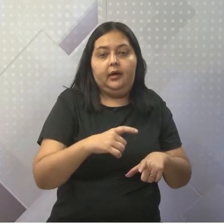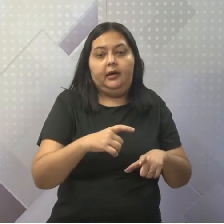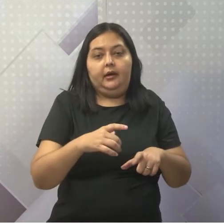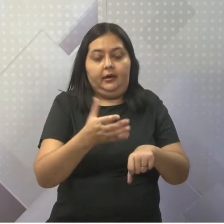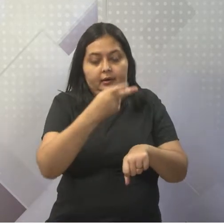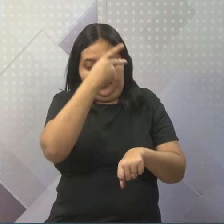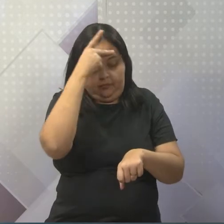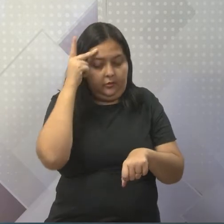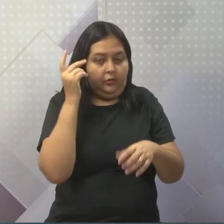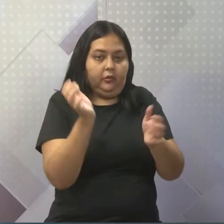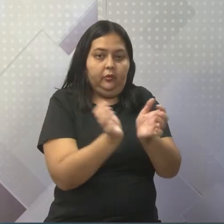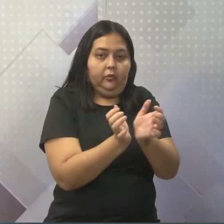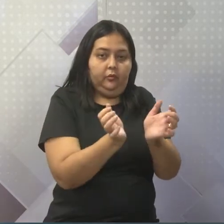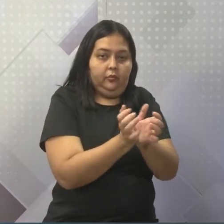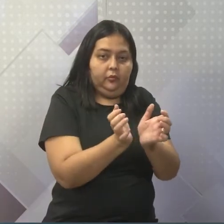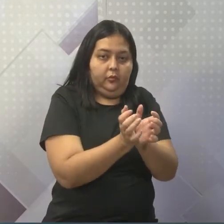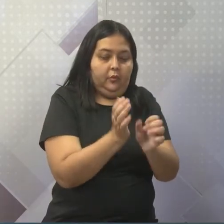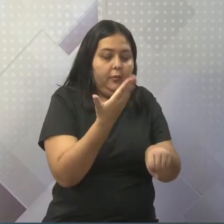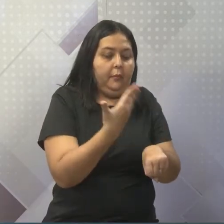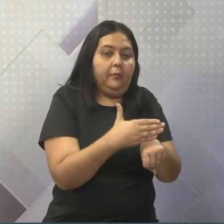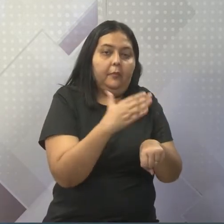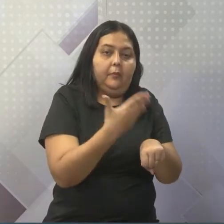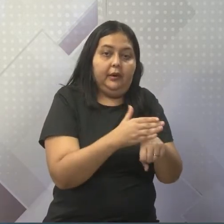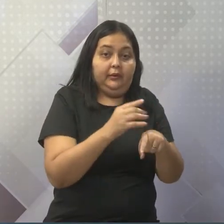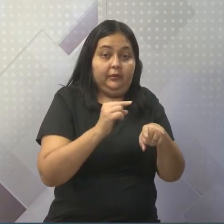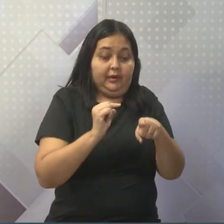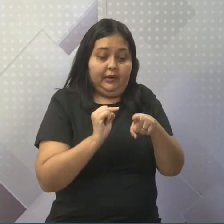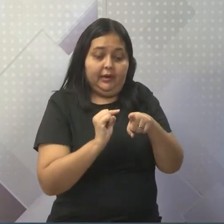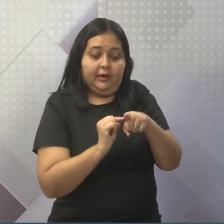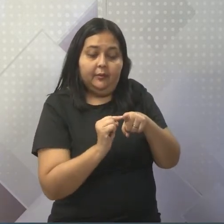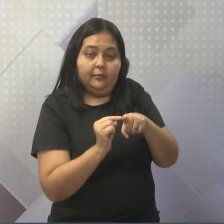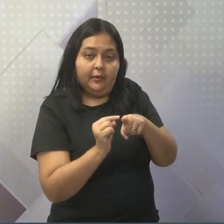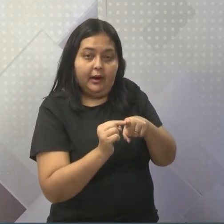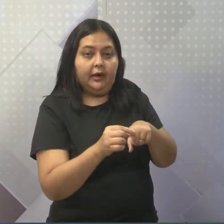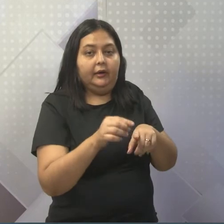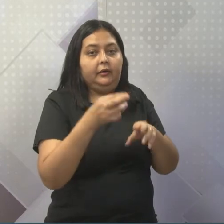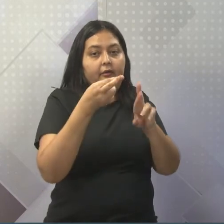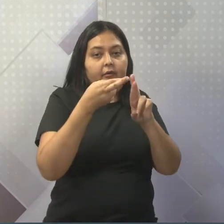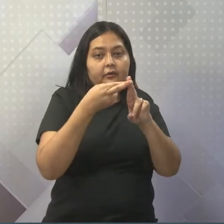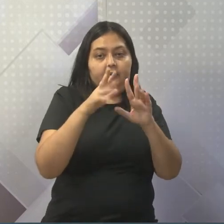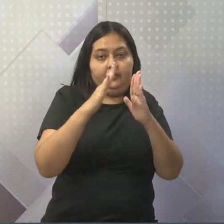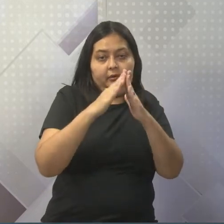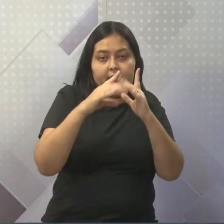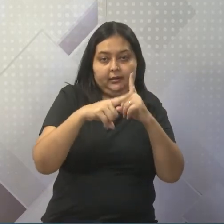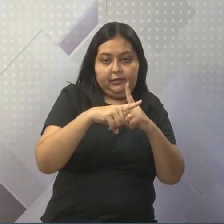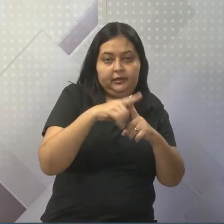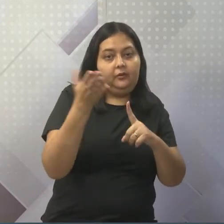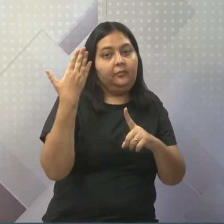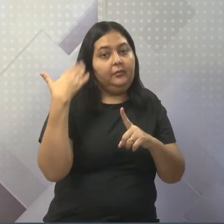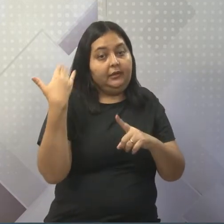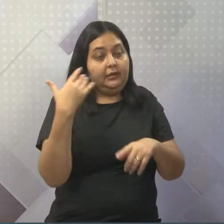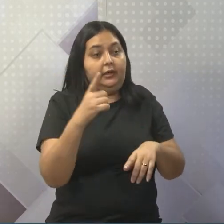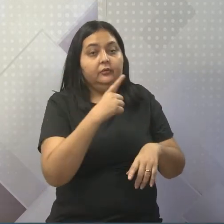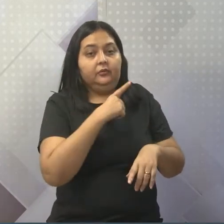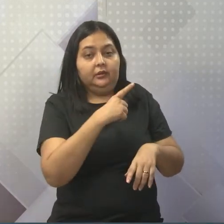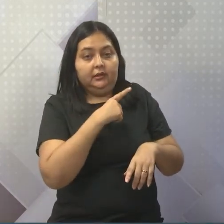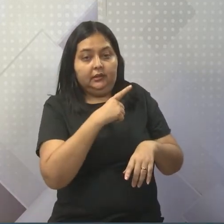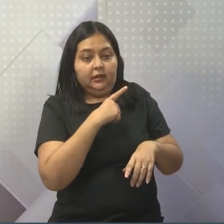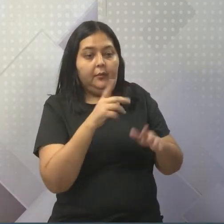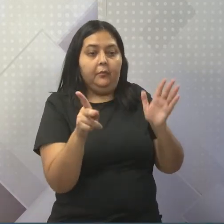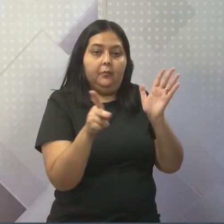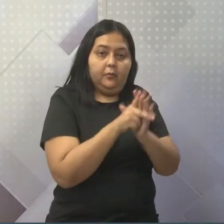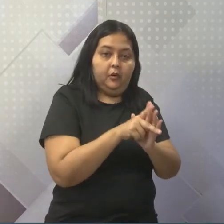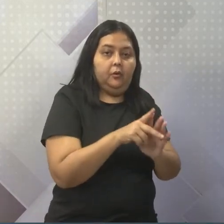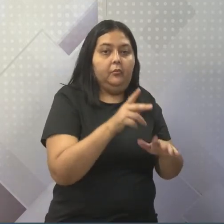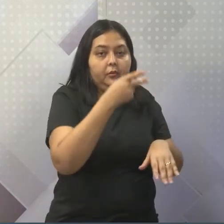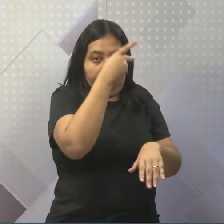pela comunidade branca. Inclusive, existem bairros e igrejas para negros e para brancos. Existia. É claro que esses problemas,